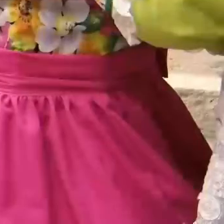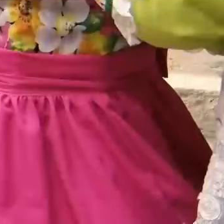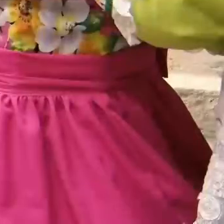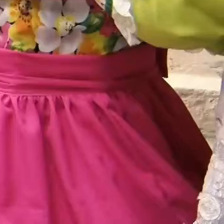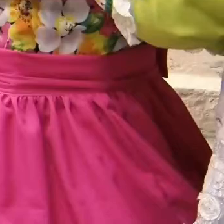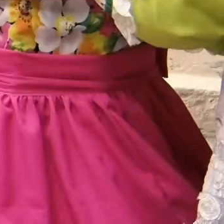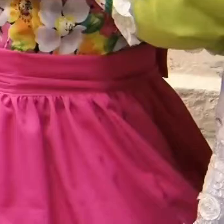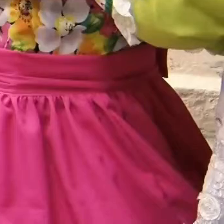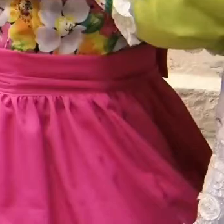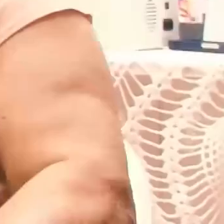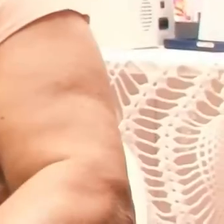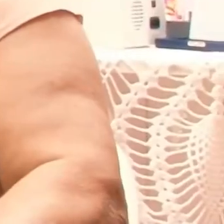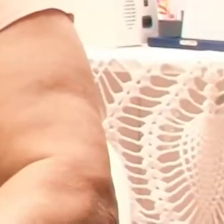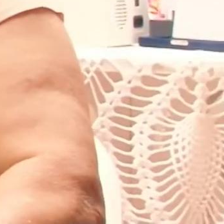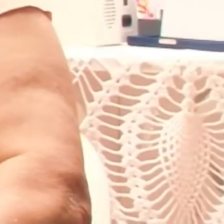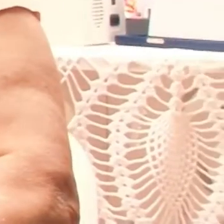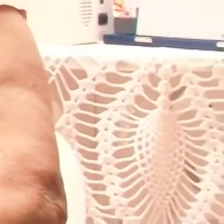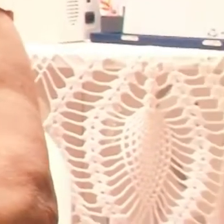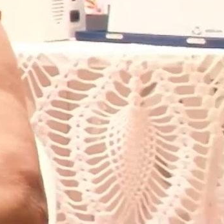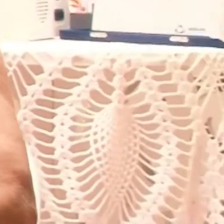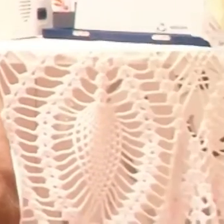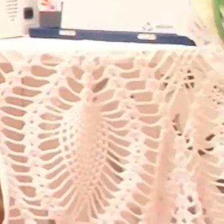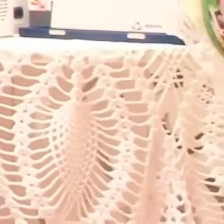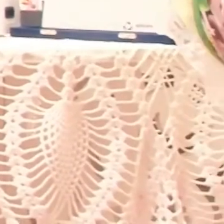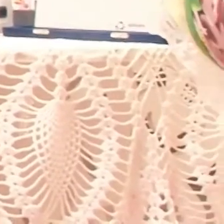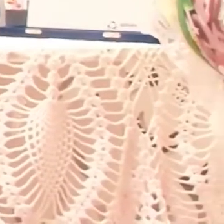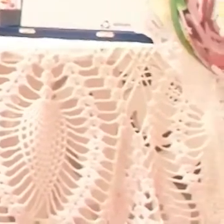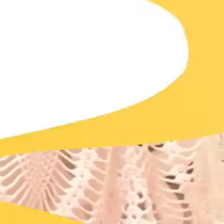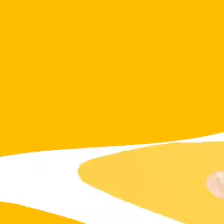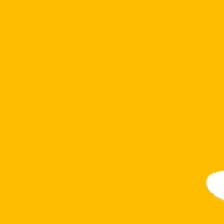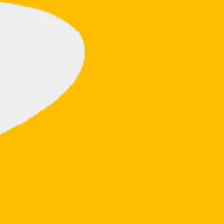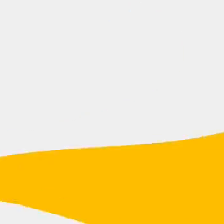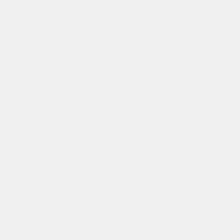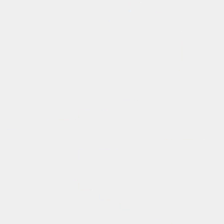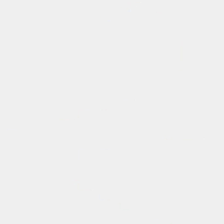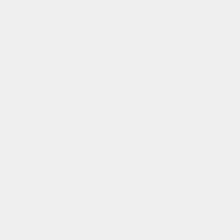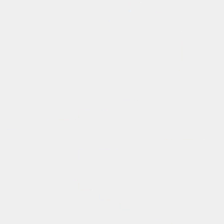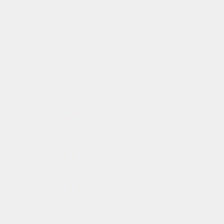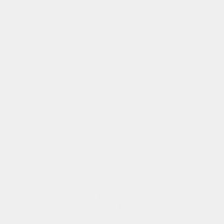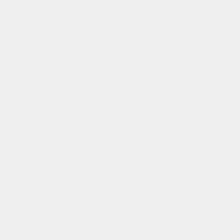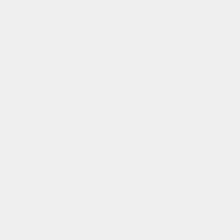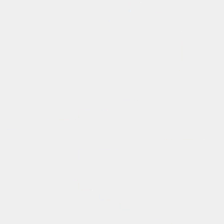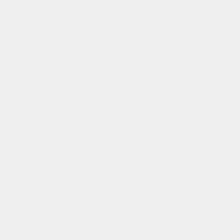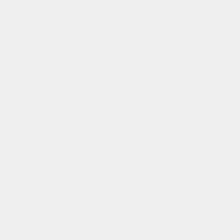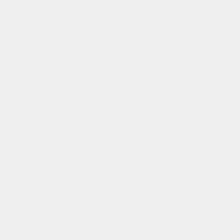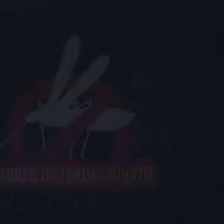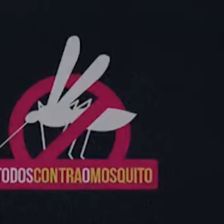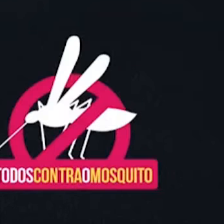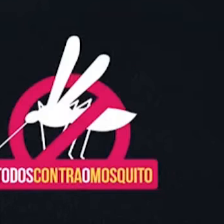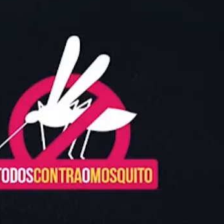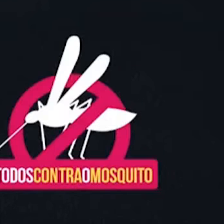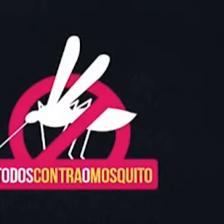velha. Gosto de ser a dona da Batucada, que foi eu que fundei, e de ser mestre também.